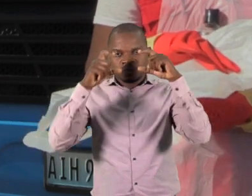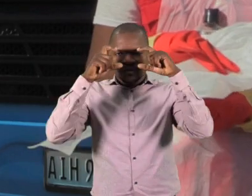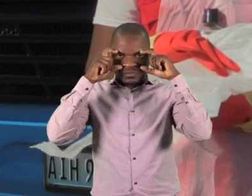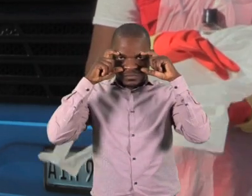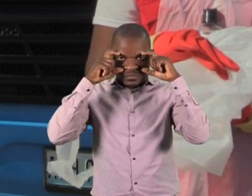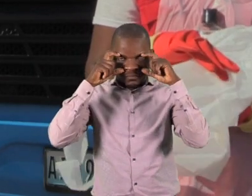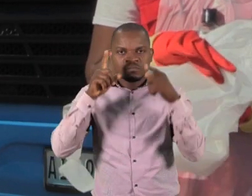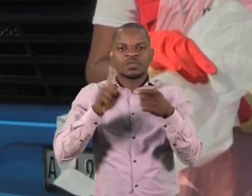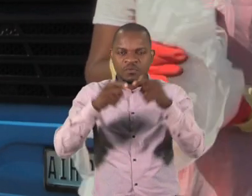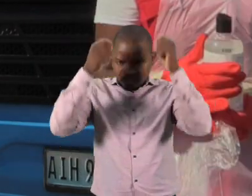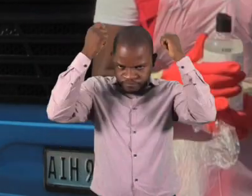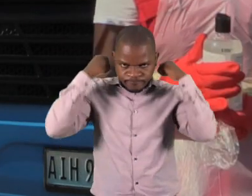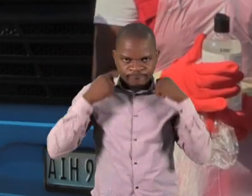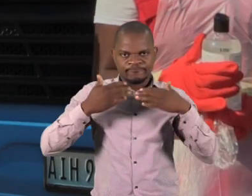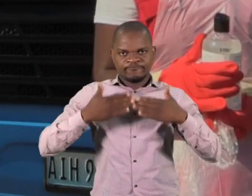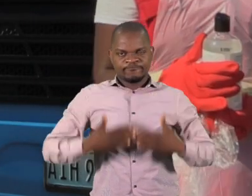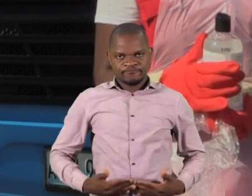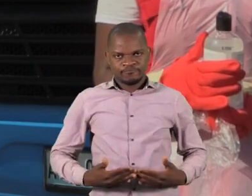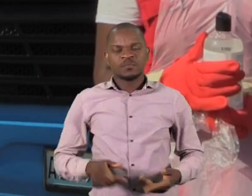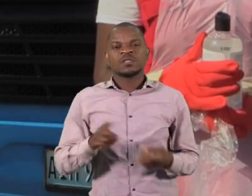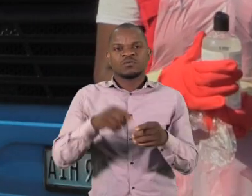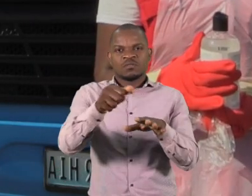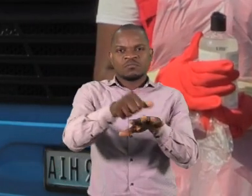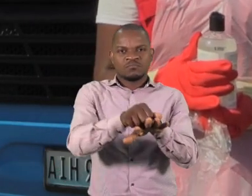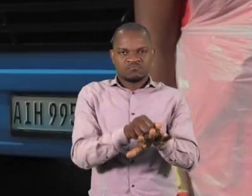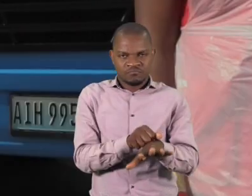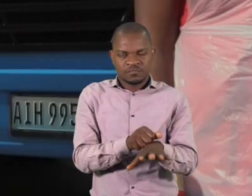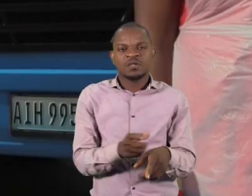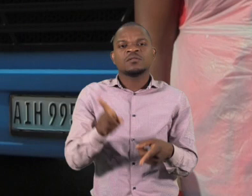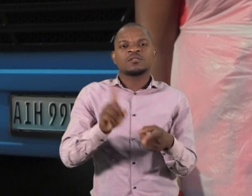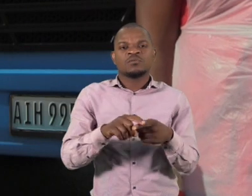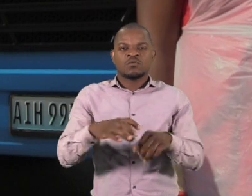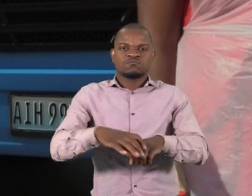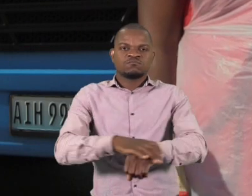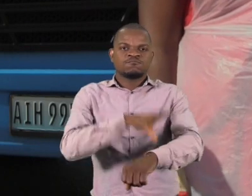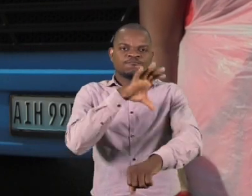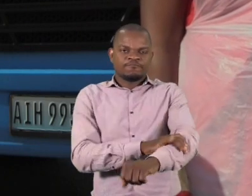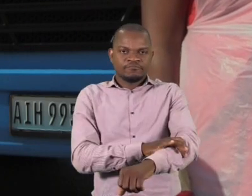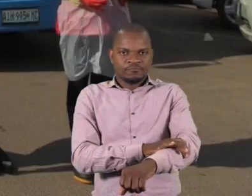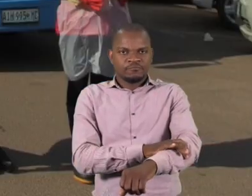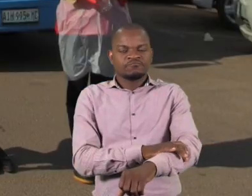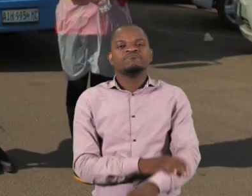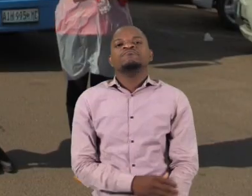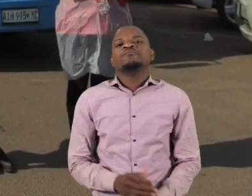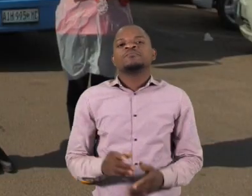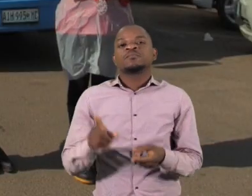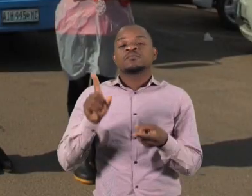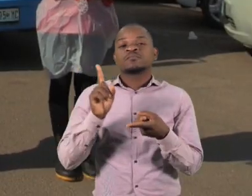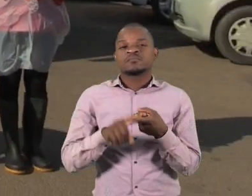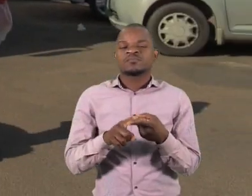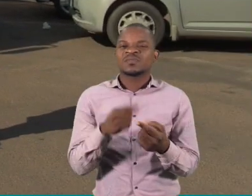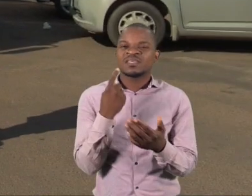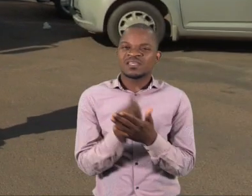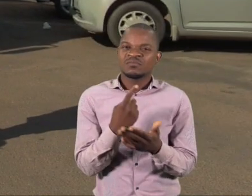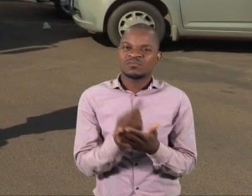viseira ou óculos de proteção. Vestir a bata. Usar luvas. E por fim, colocar as